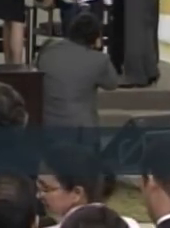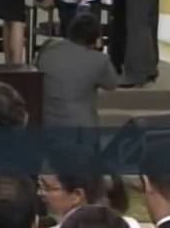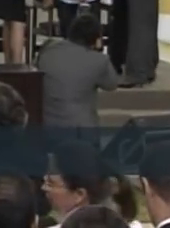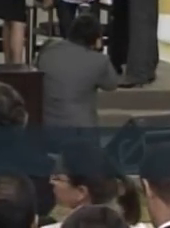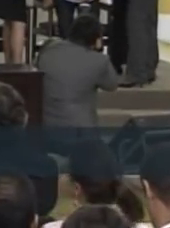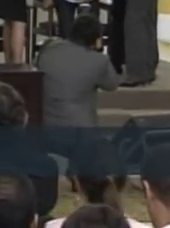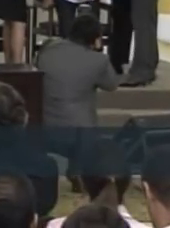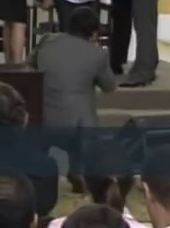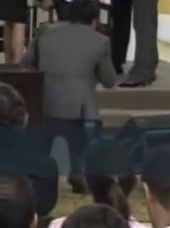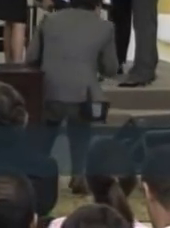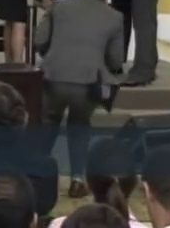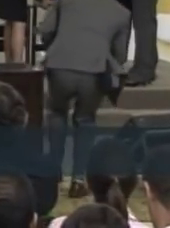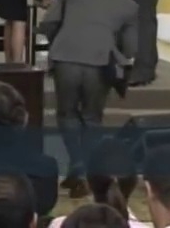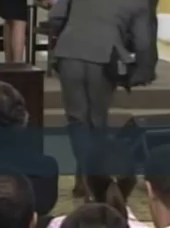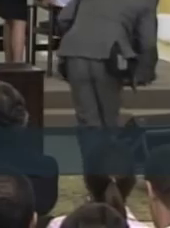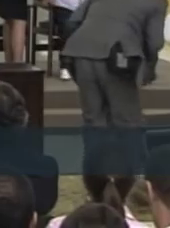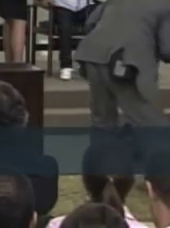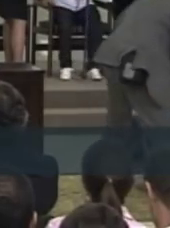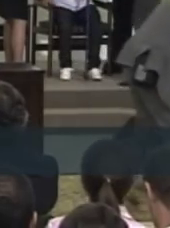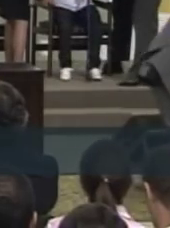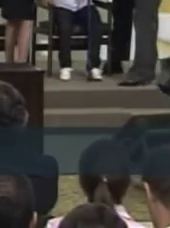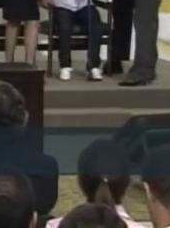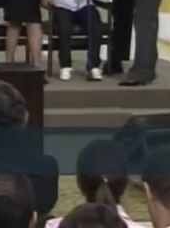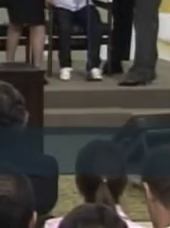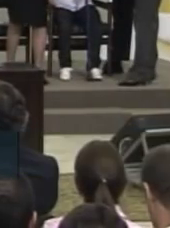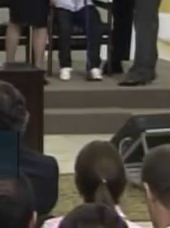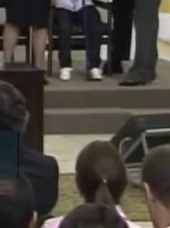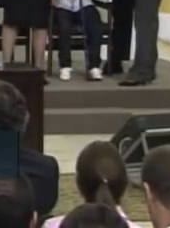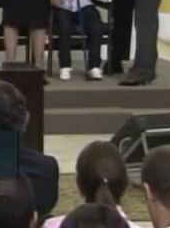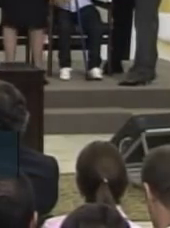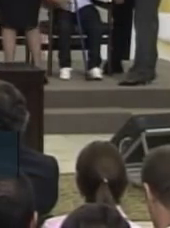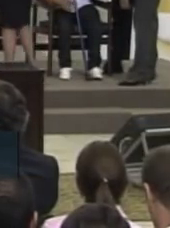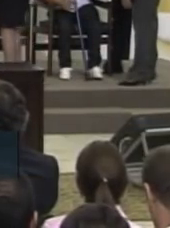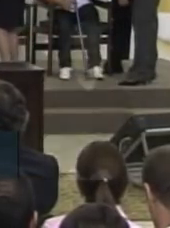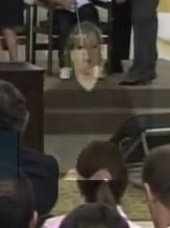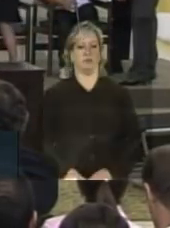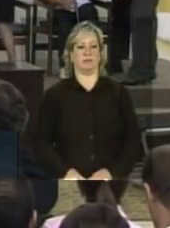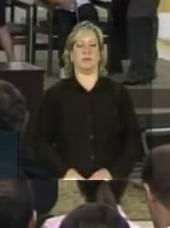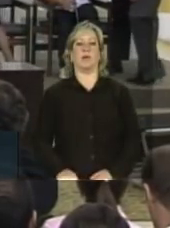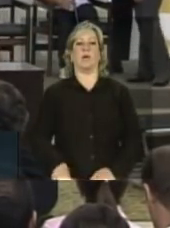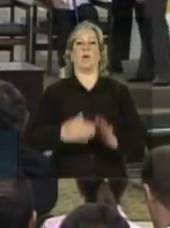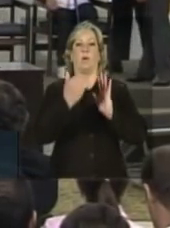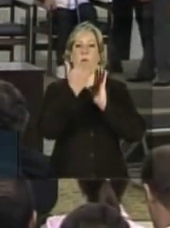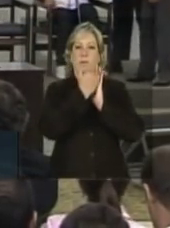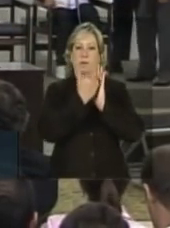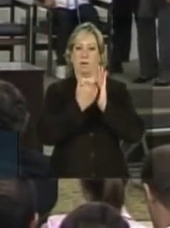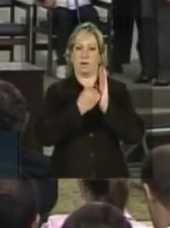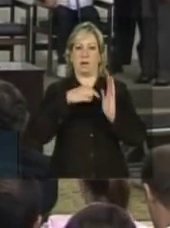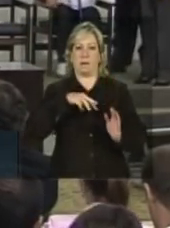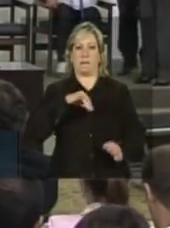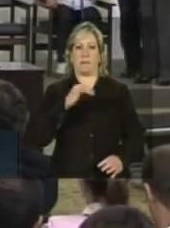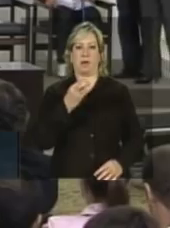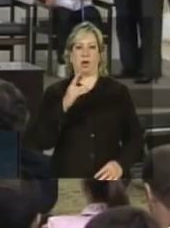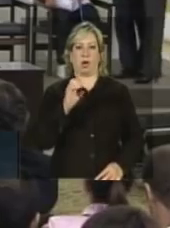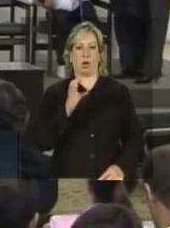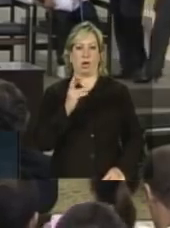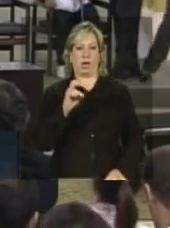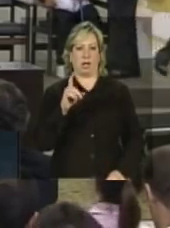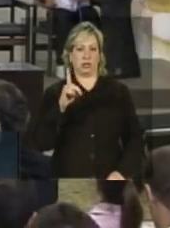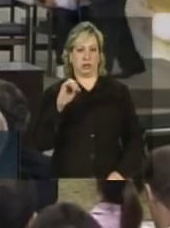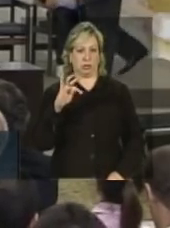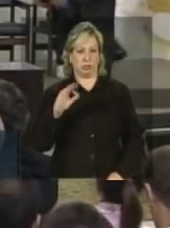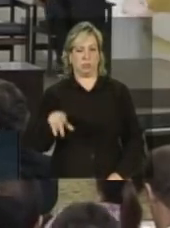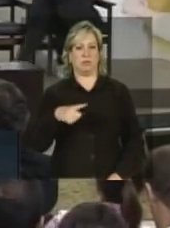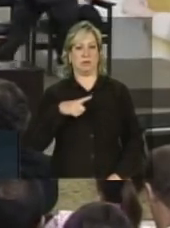O programa de microcrédito orientado é dirigido a empreendedores individuais ou microempresas com